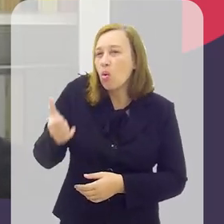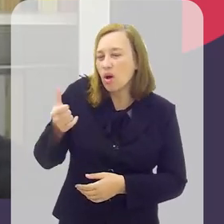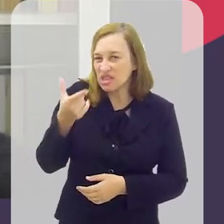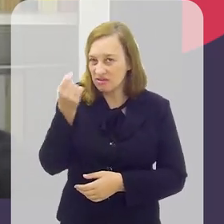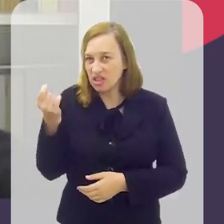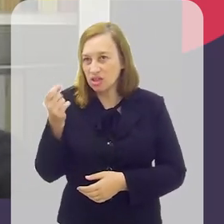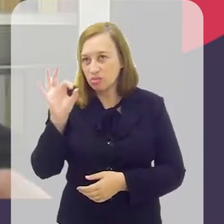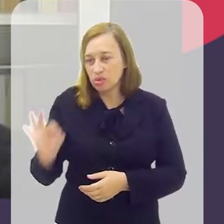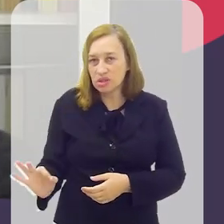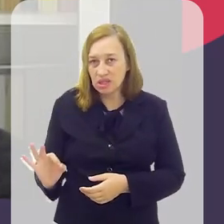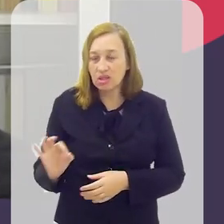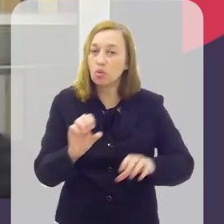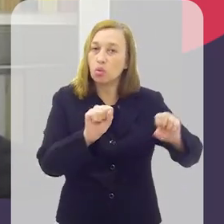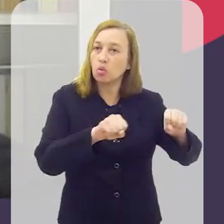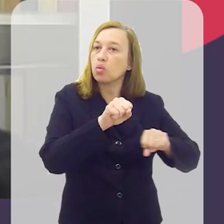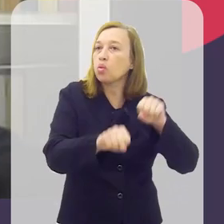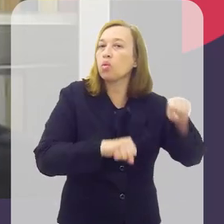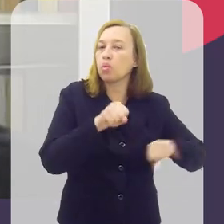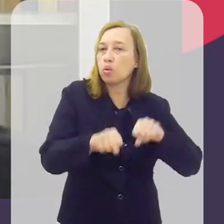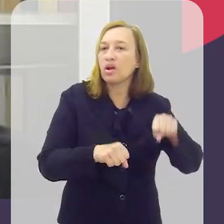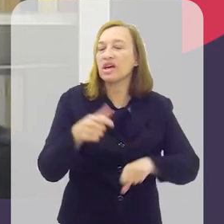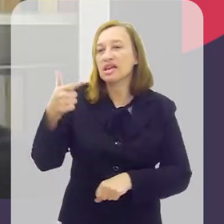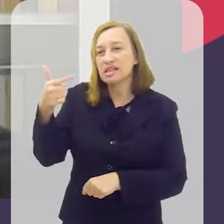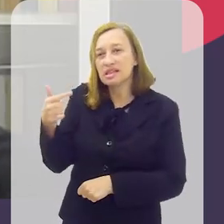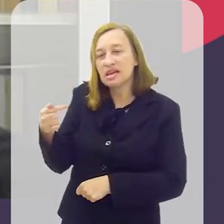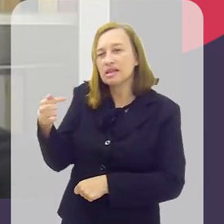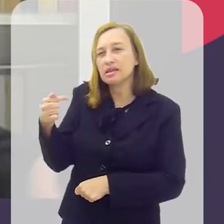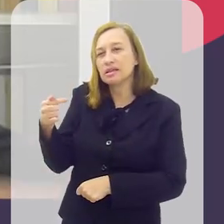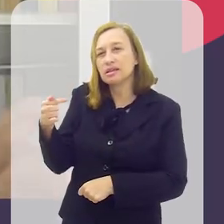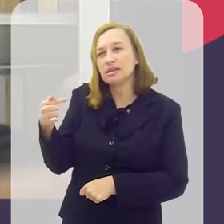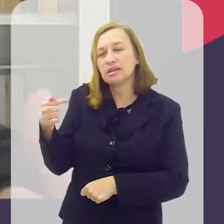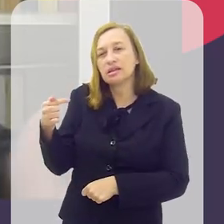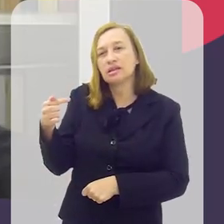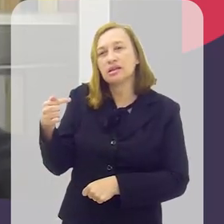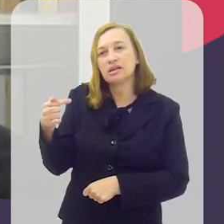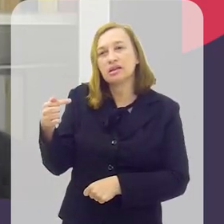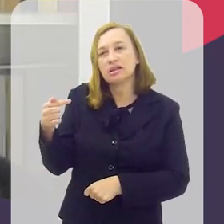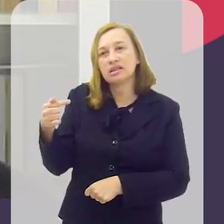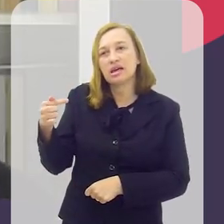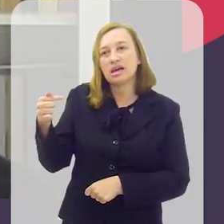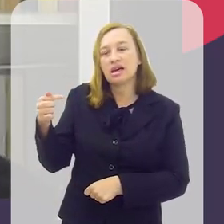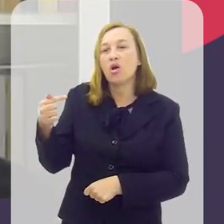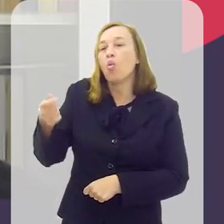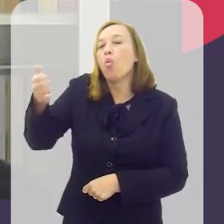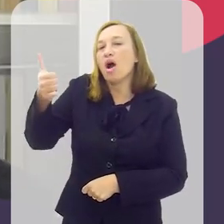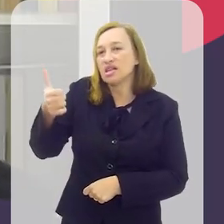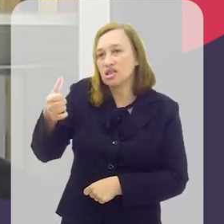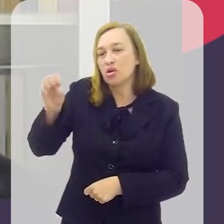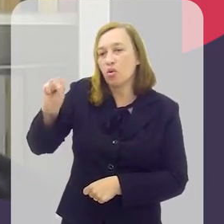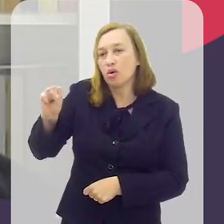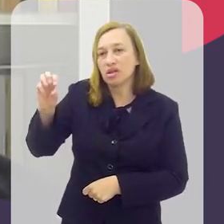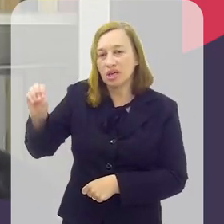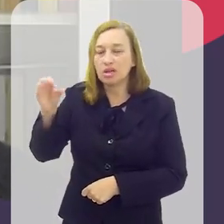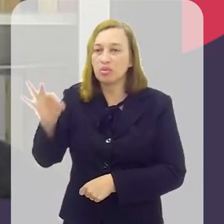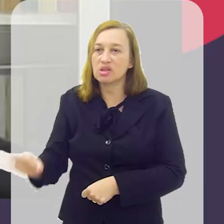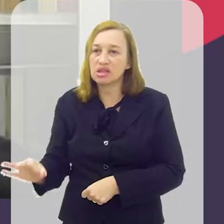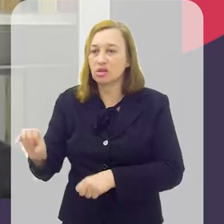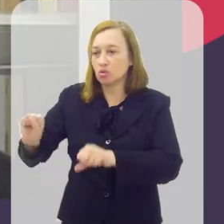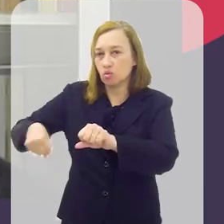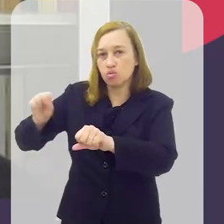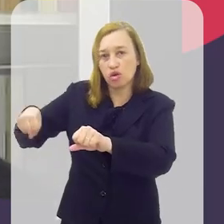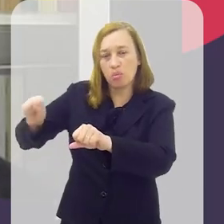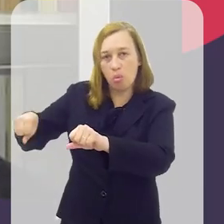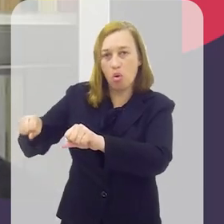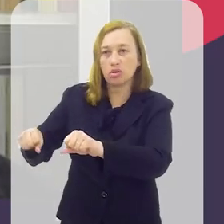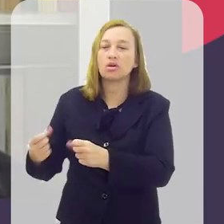seja, quase 20% de ciclistas e 70% e versão daí quase 80% de motociclistas